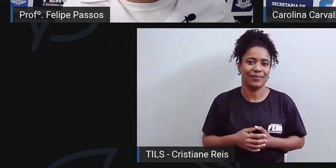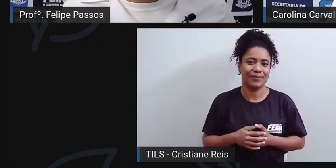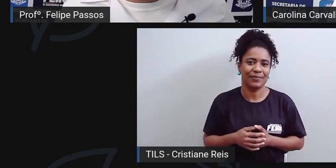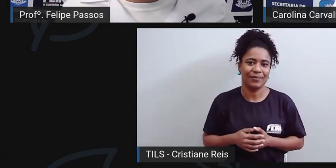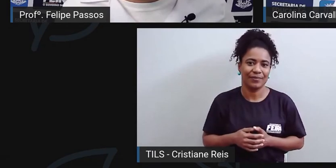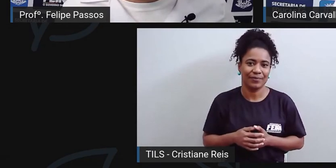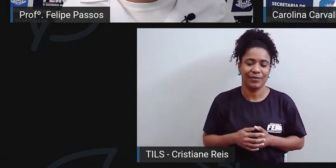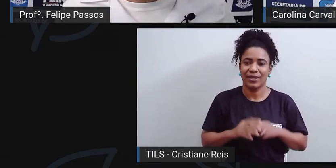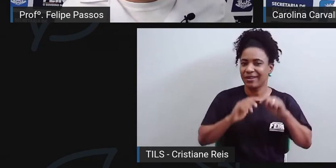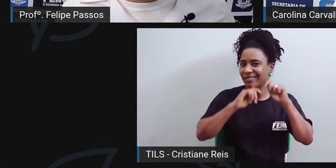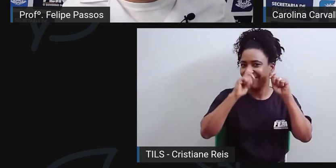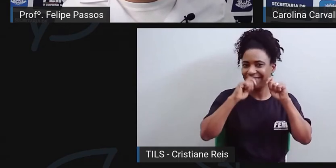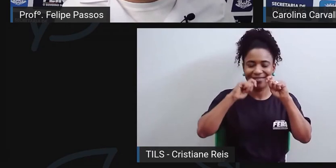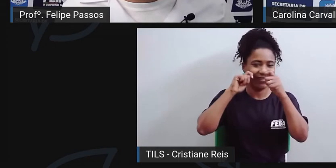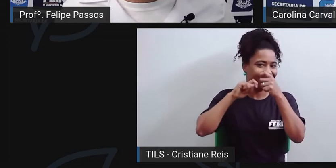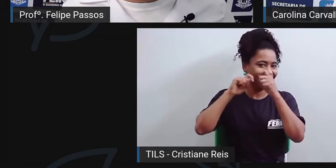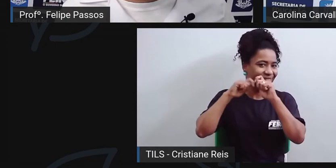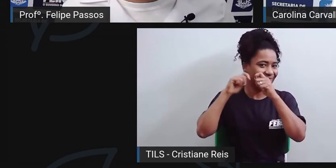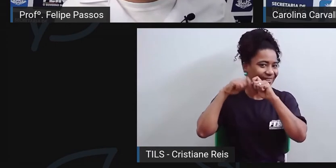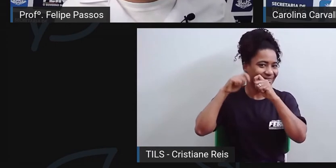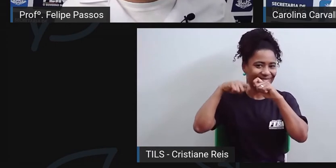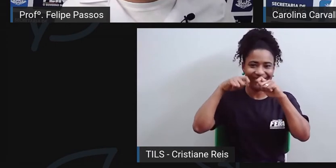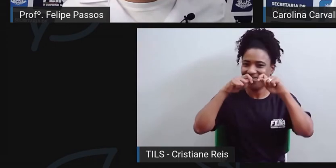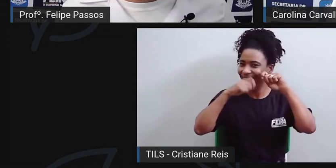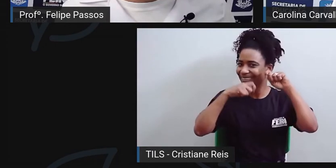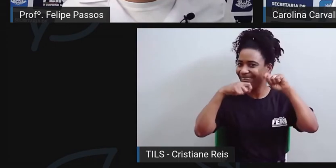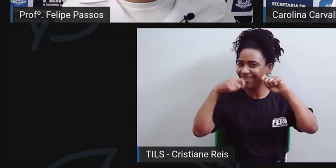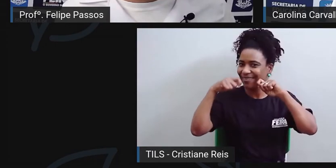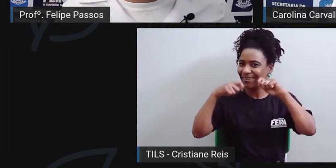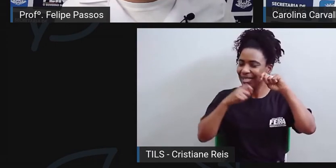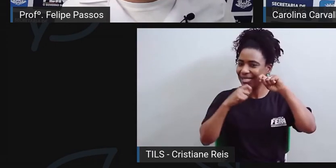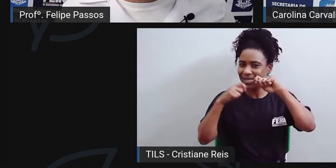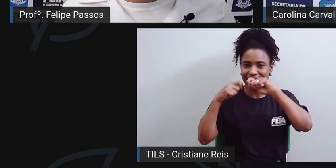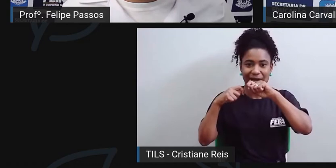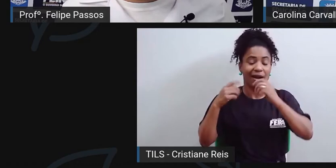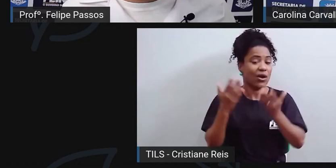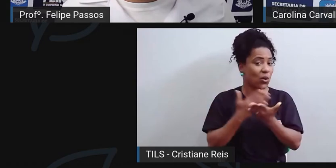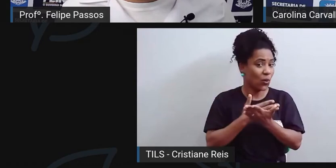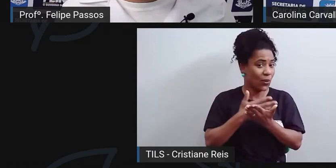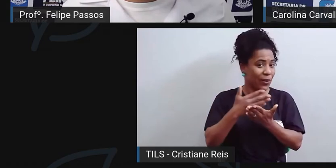passei o fio dental entre todos os dentes, aí eu vou partir pra escovação.